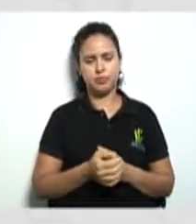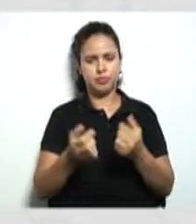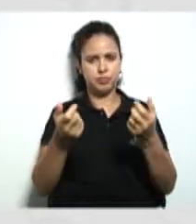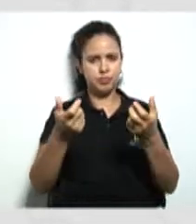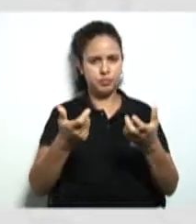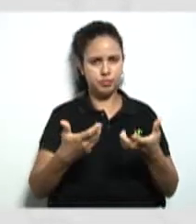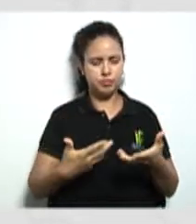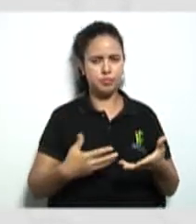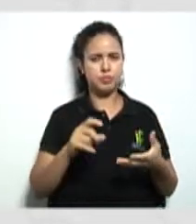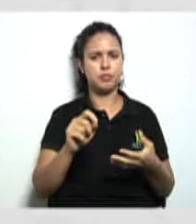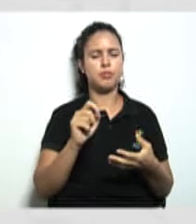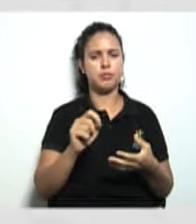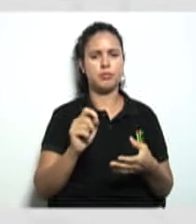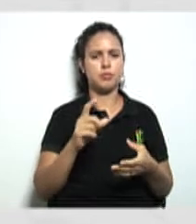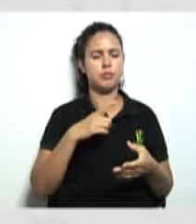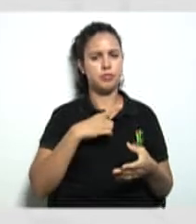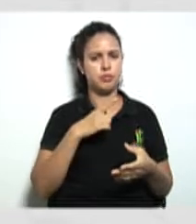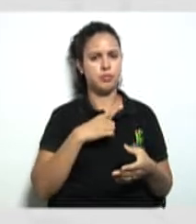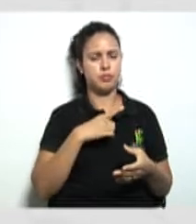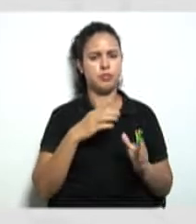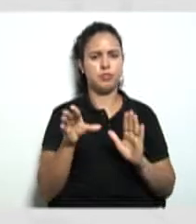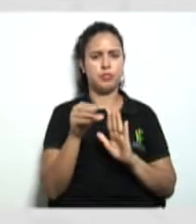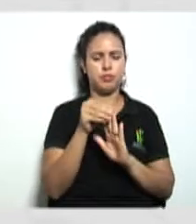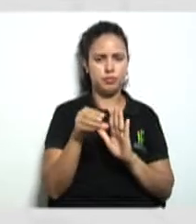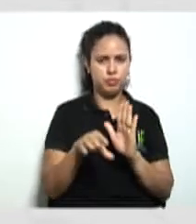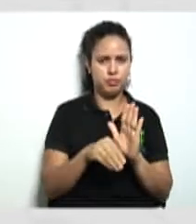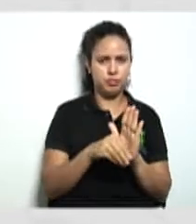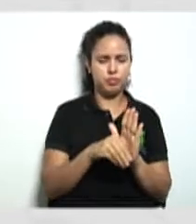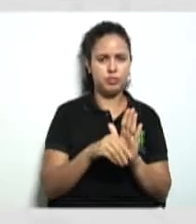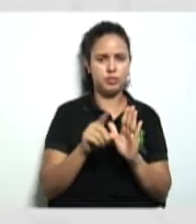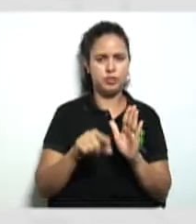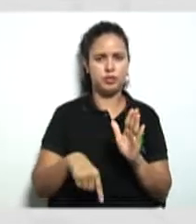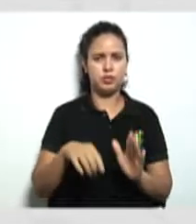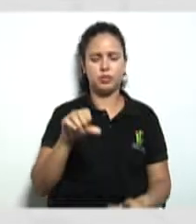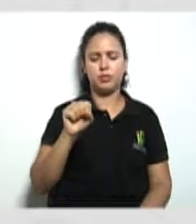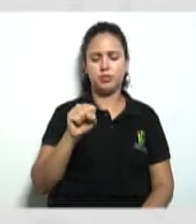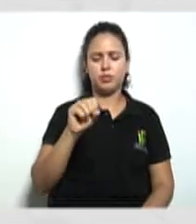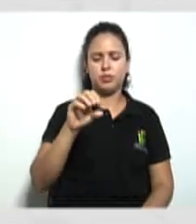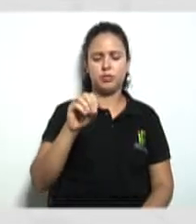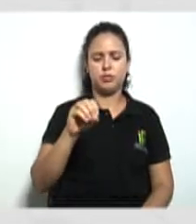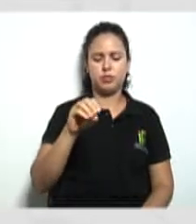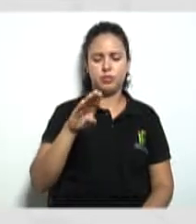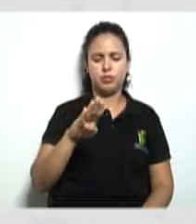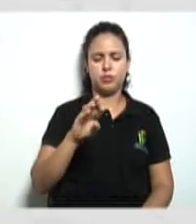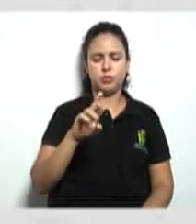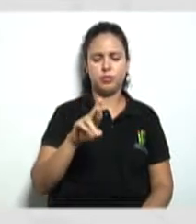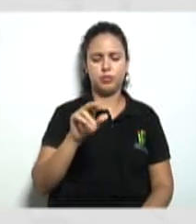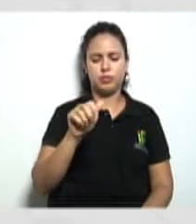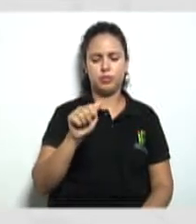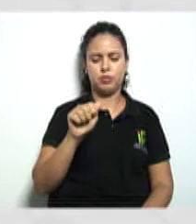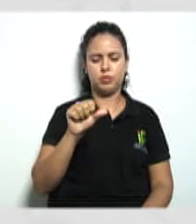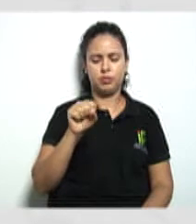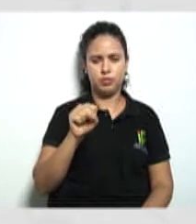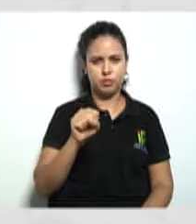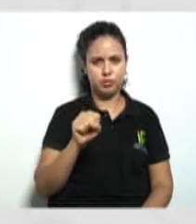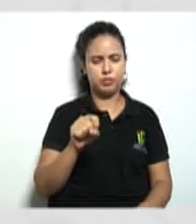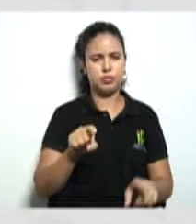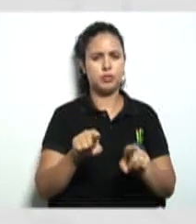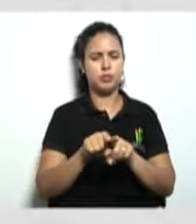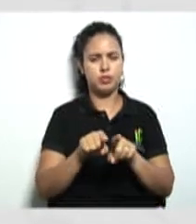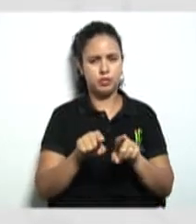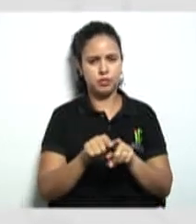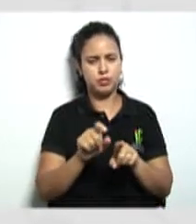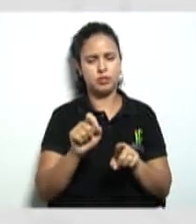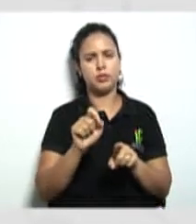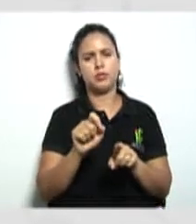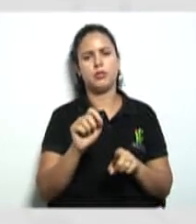segundo que vai conter dentro do conteúdo relacionado as sobras e as perdas e os fundos aqui